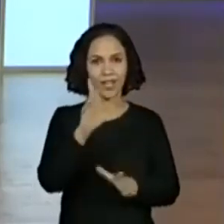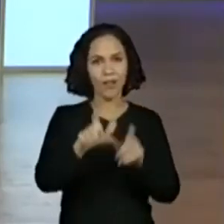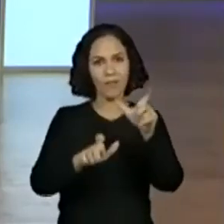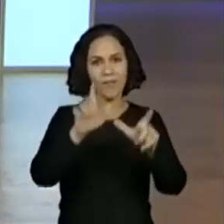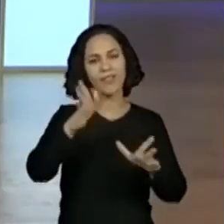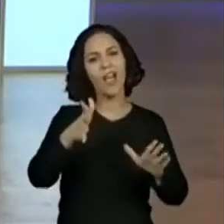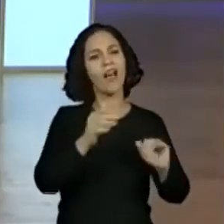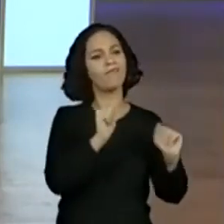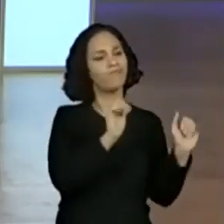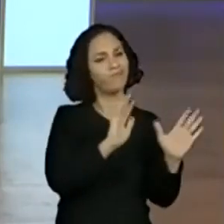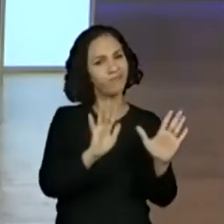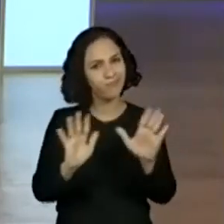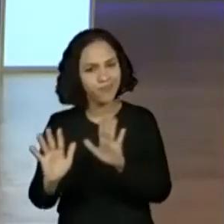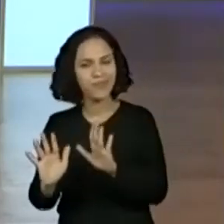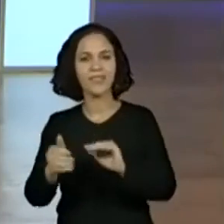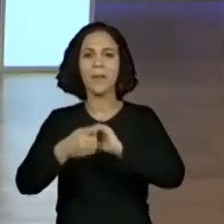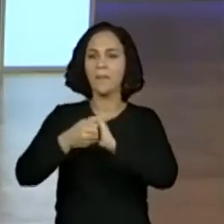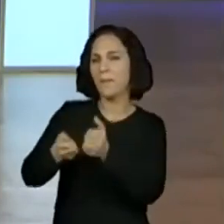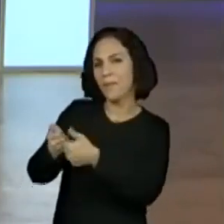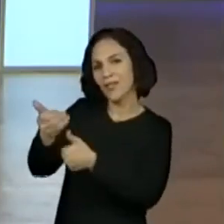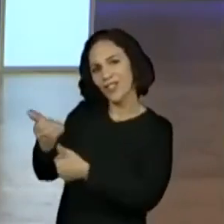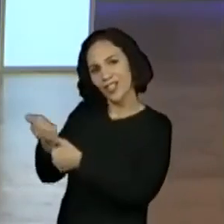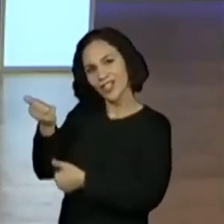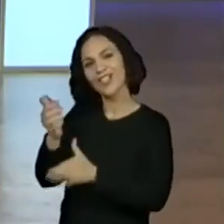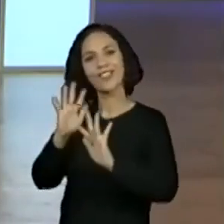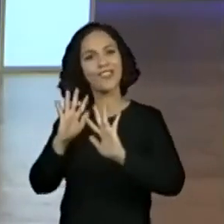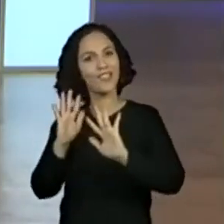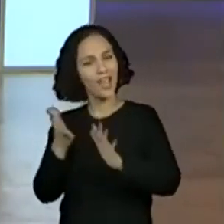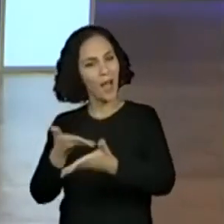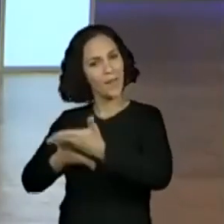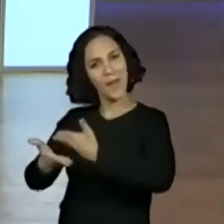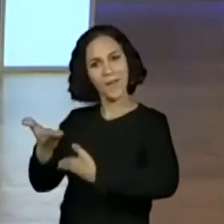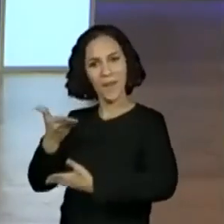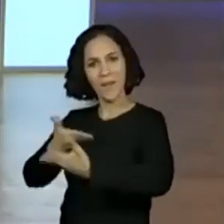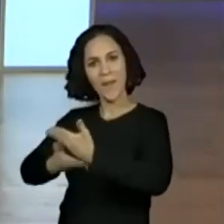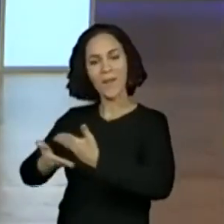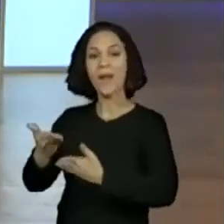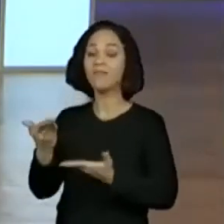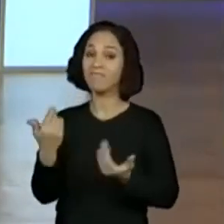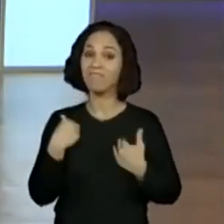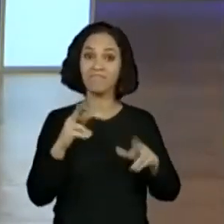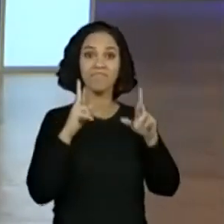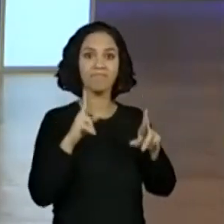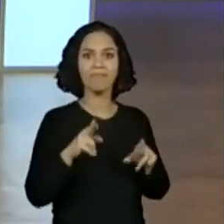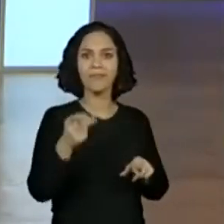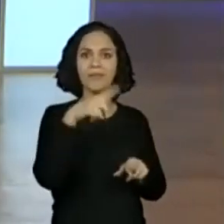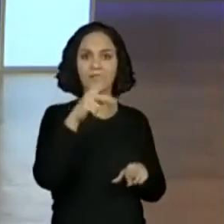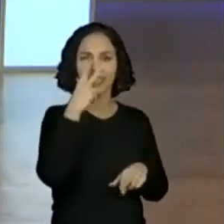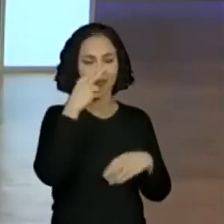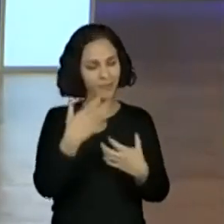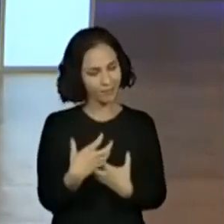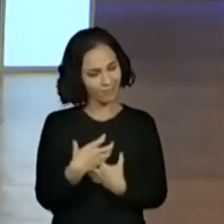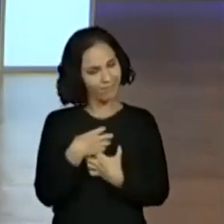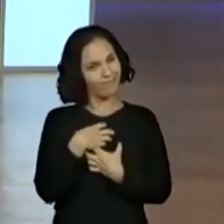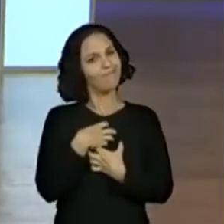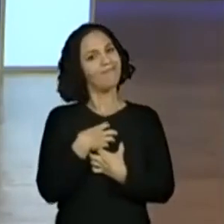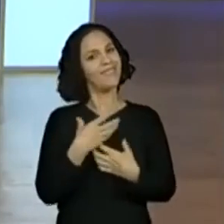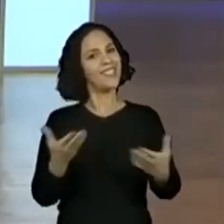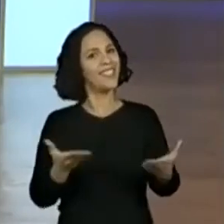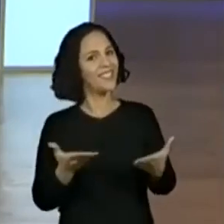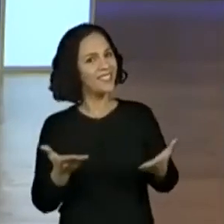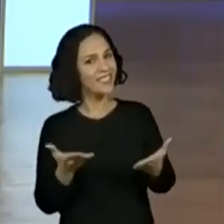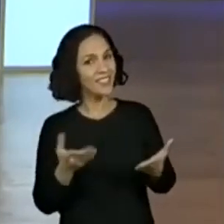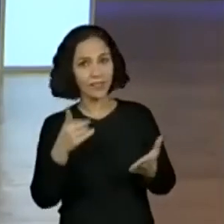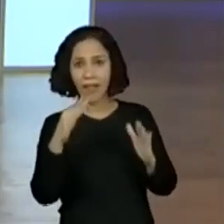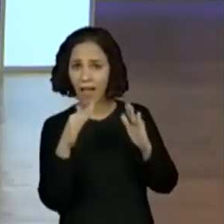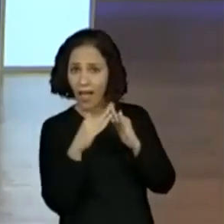cumprimentando, já aparecendo no chat. Olha, eu espero que vocês estejam inspirados. Minha galerinha